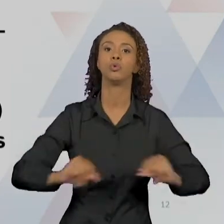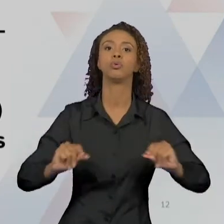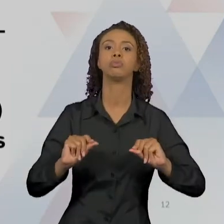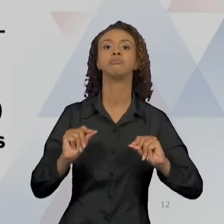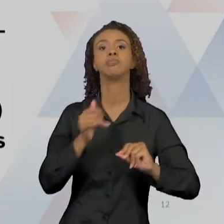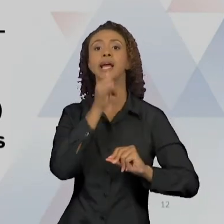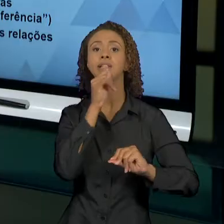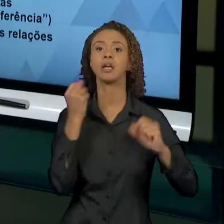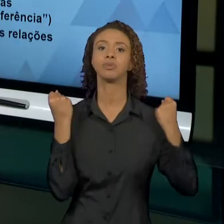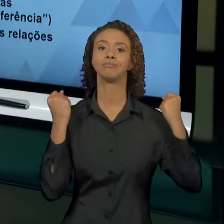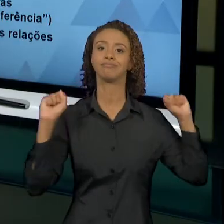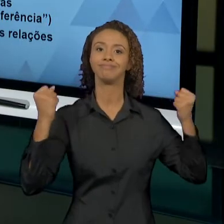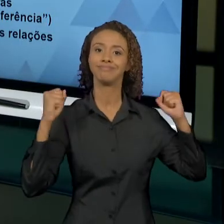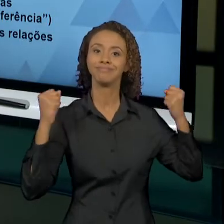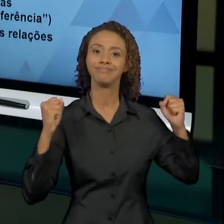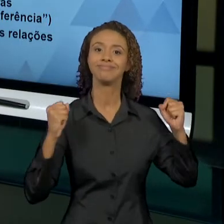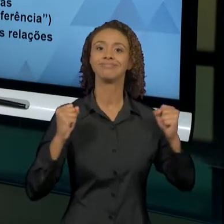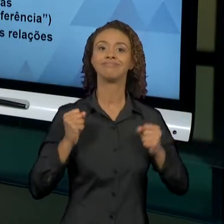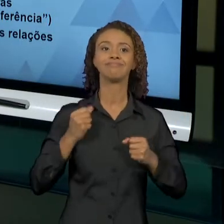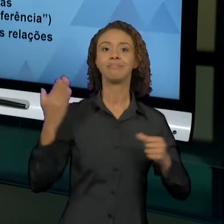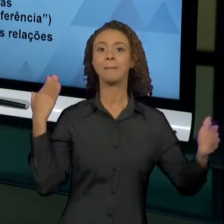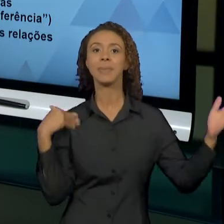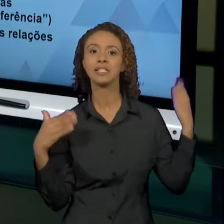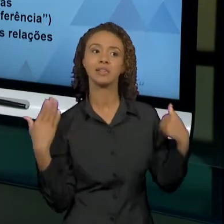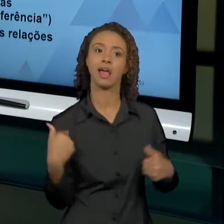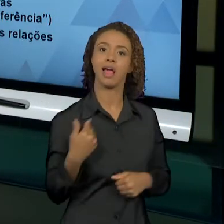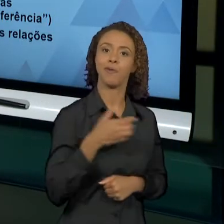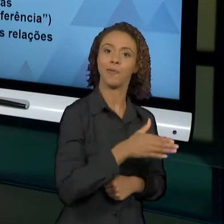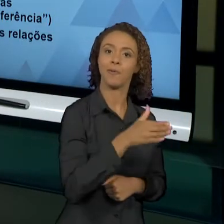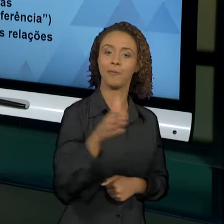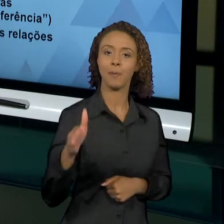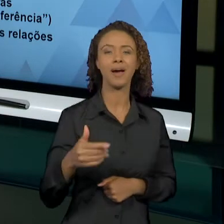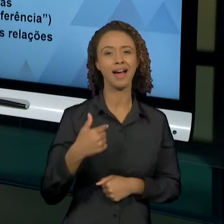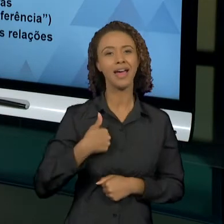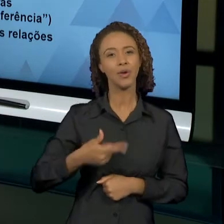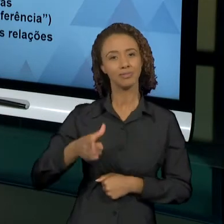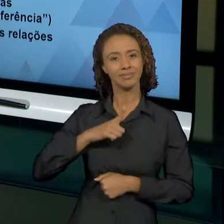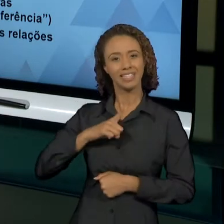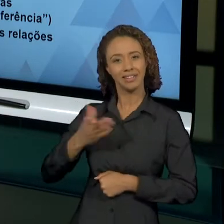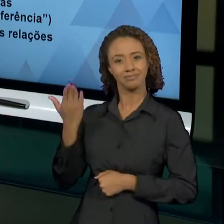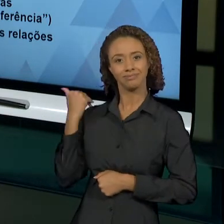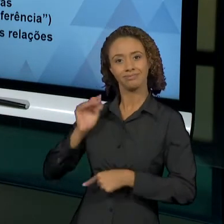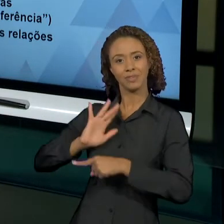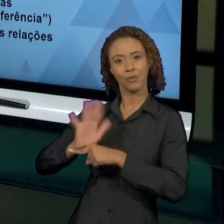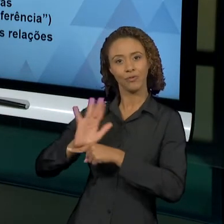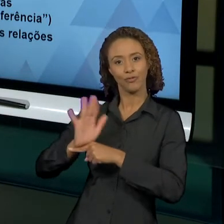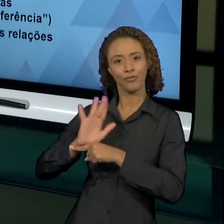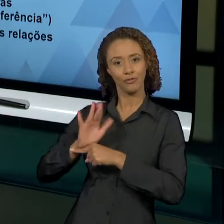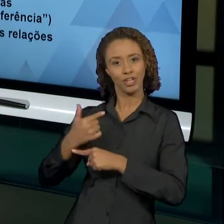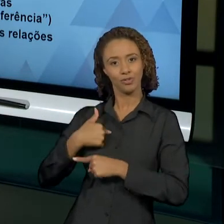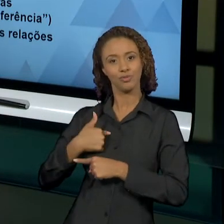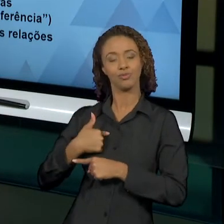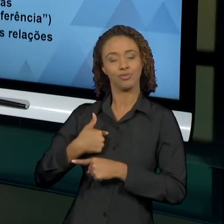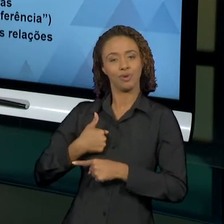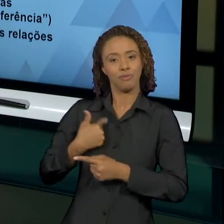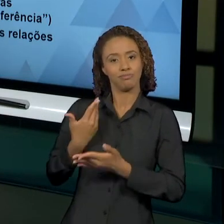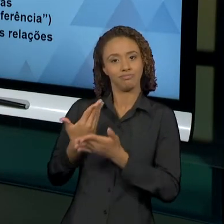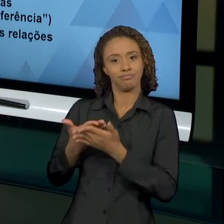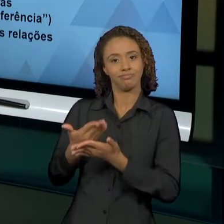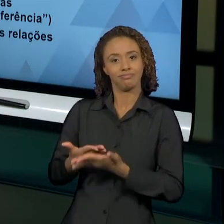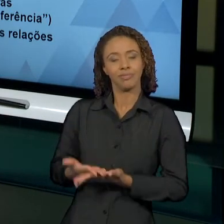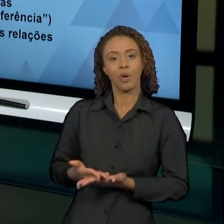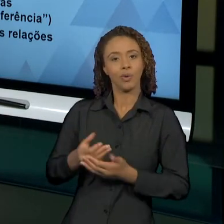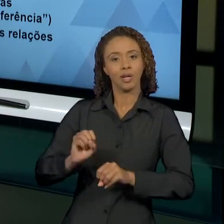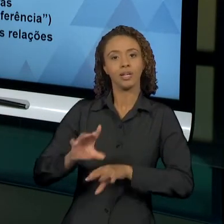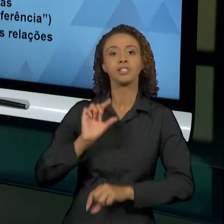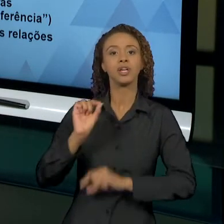vídeo de apresentação dessa semana, eu destaquei muito essa ideia de senso comum, que a gente precisa sublimar. Essa ideia de sublimação